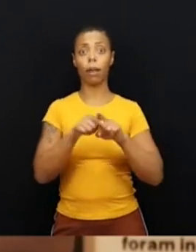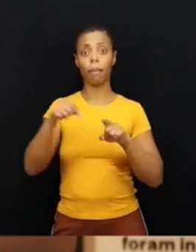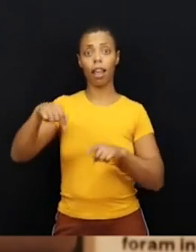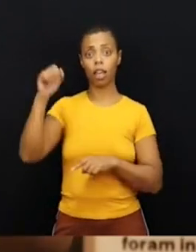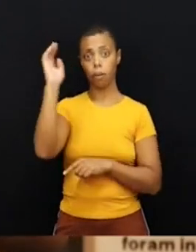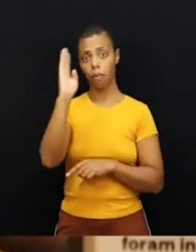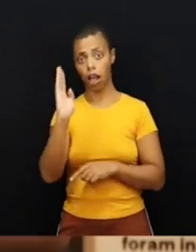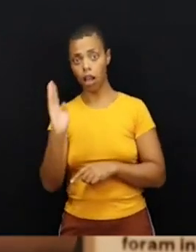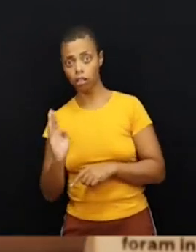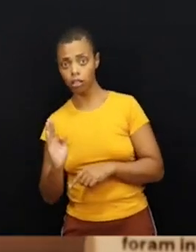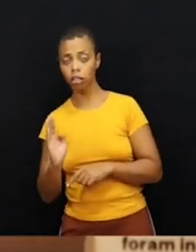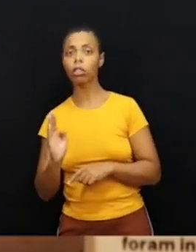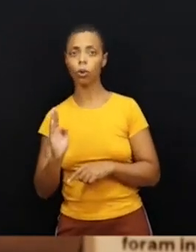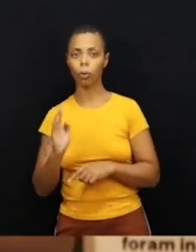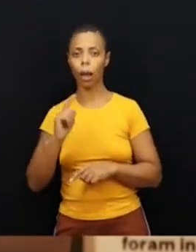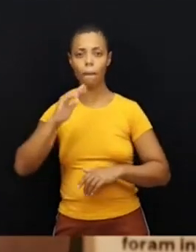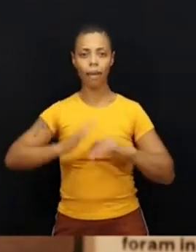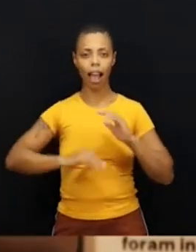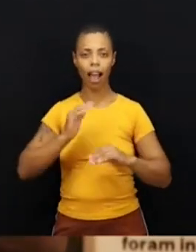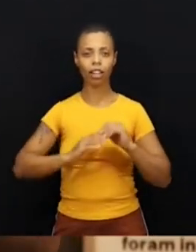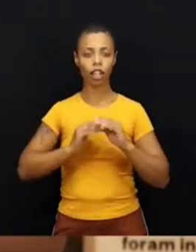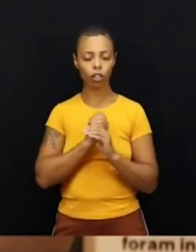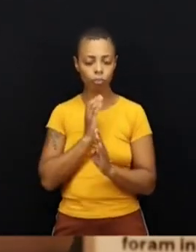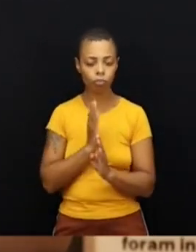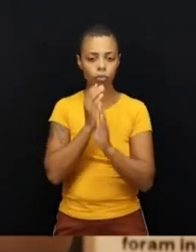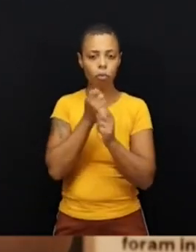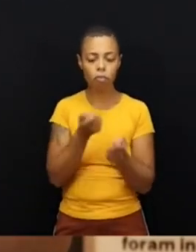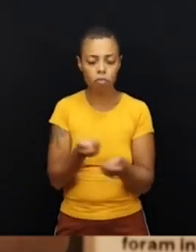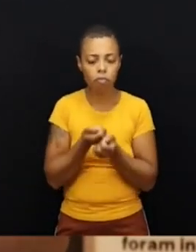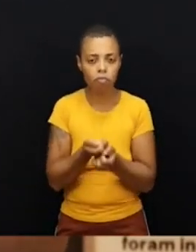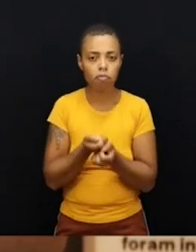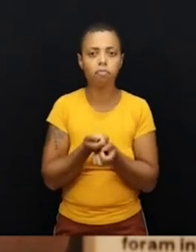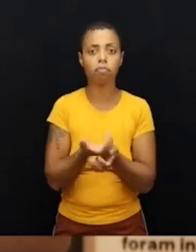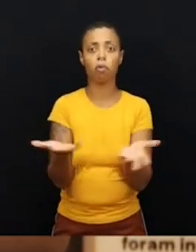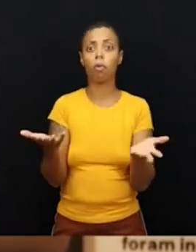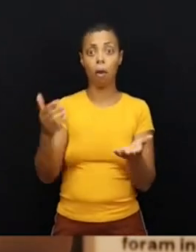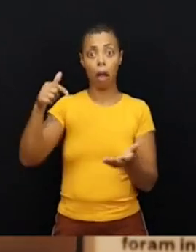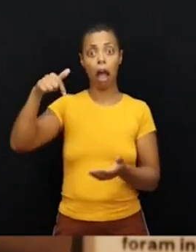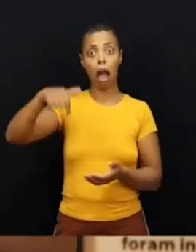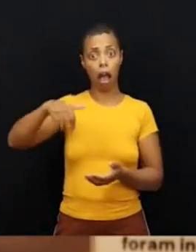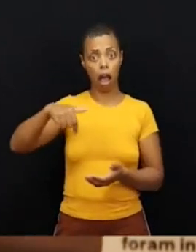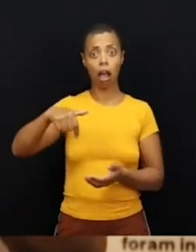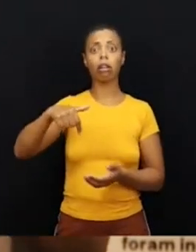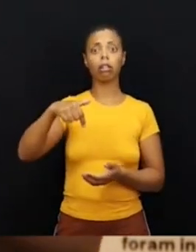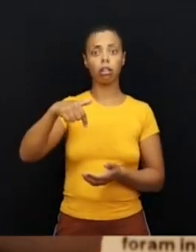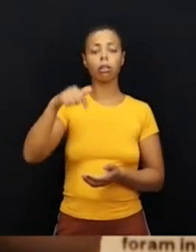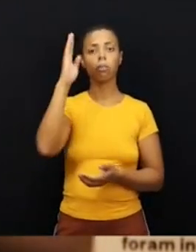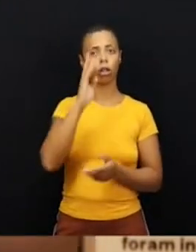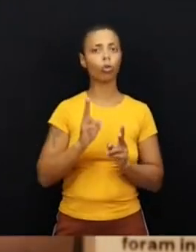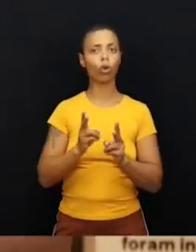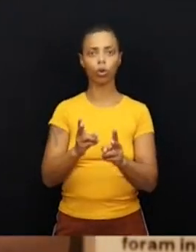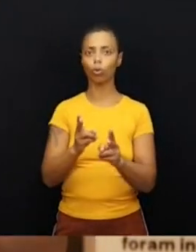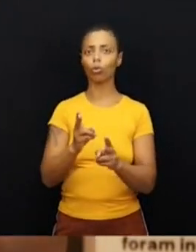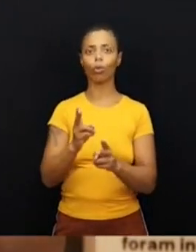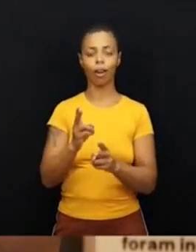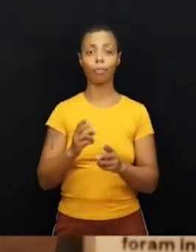a prática de adivinhação de Ifá ainda é praticada. Então, por isso, a gente sempre vai ter muito